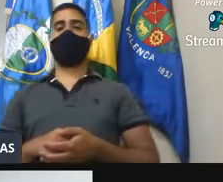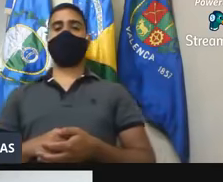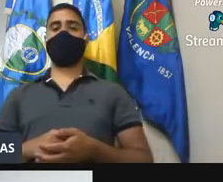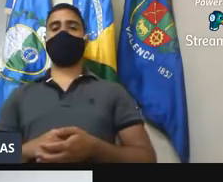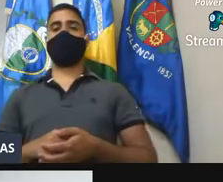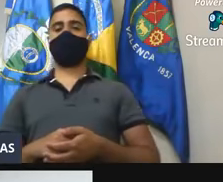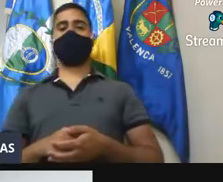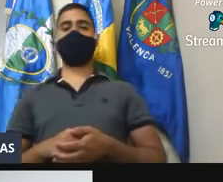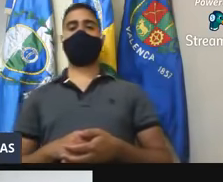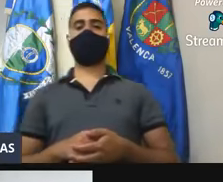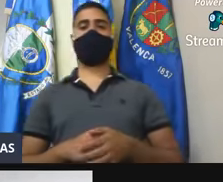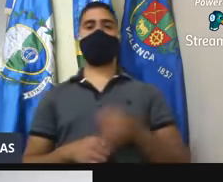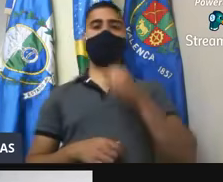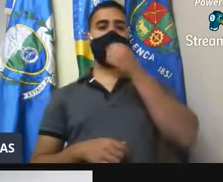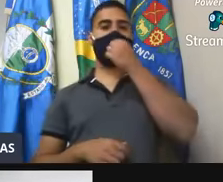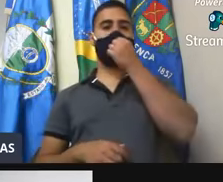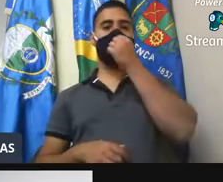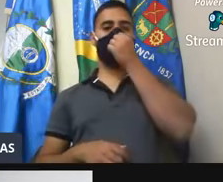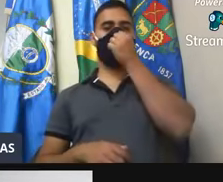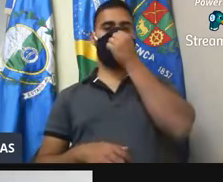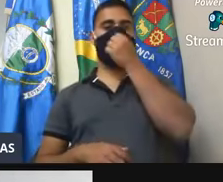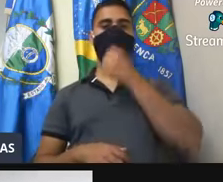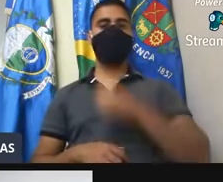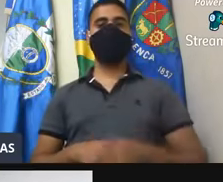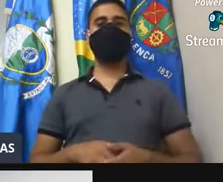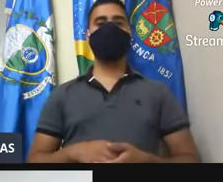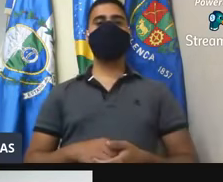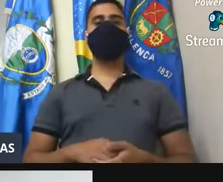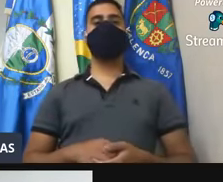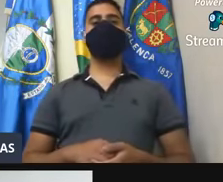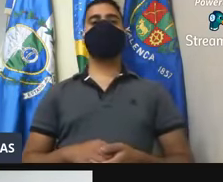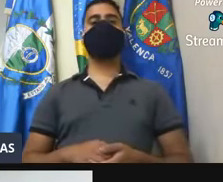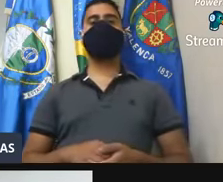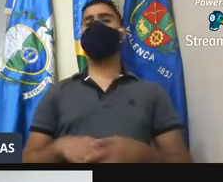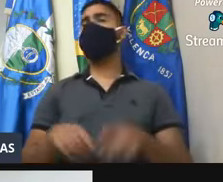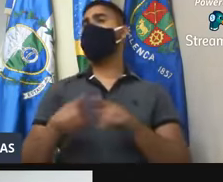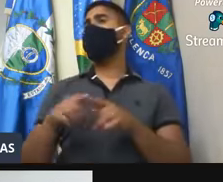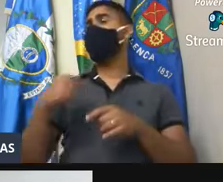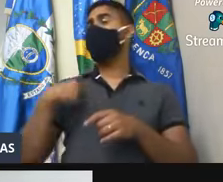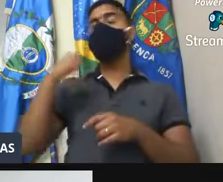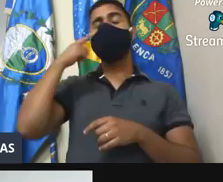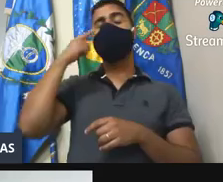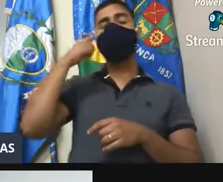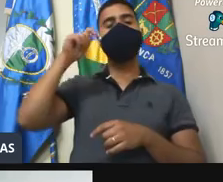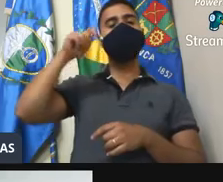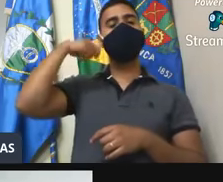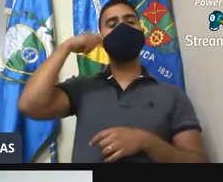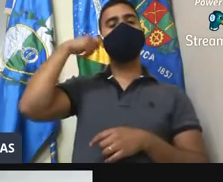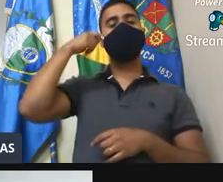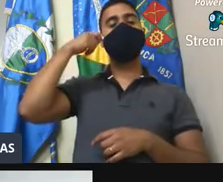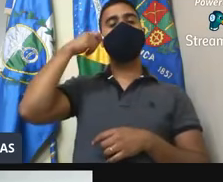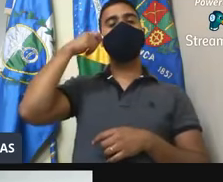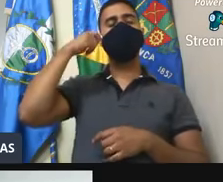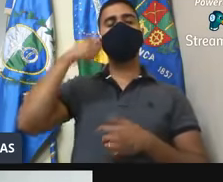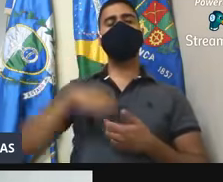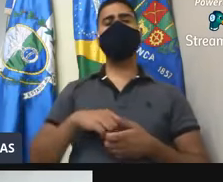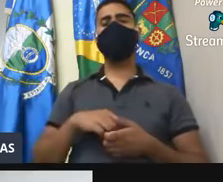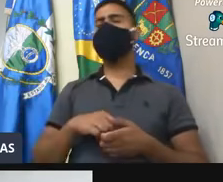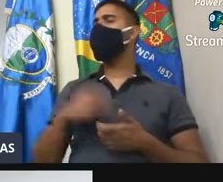hoje aqui, com muita tranquilidade, eu vi esse vídeo também, que o Marquinhos falou, e